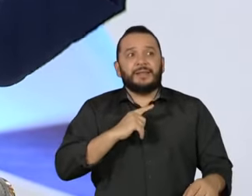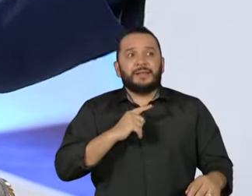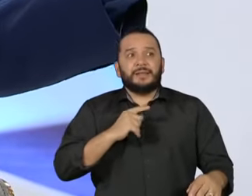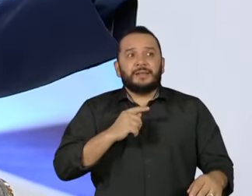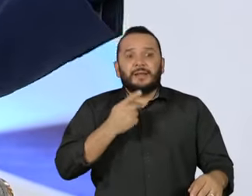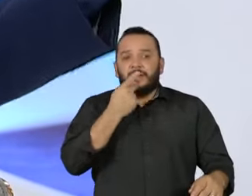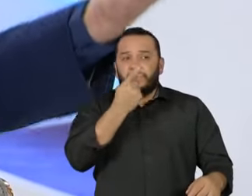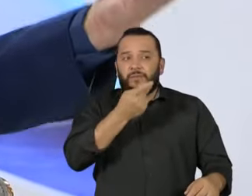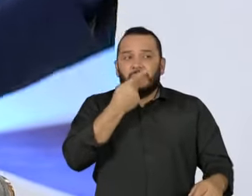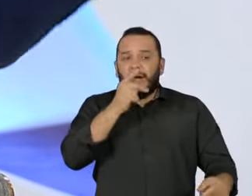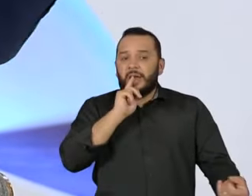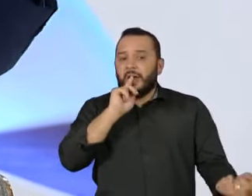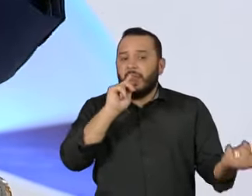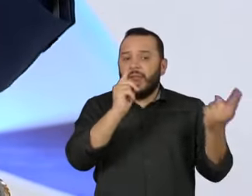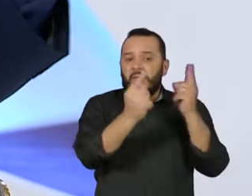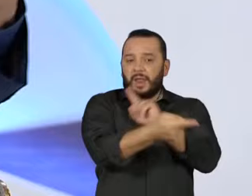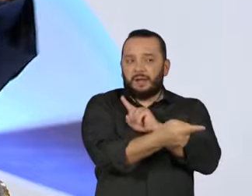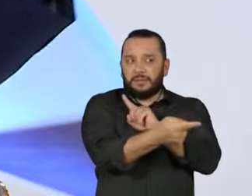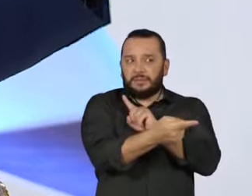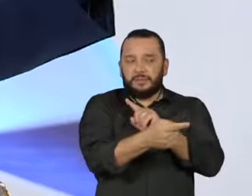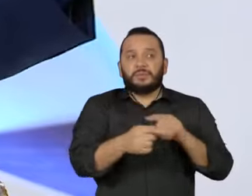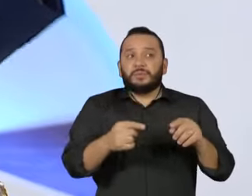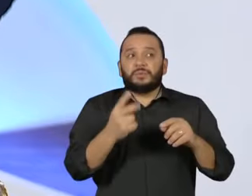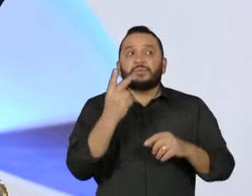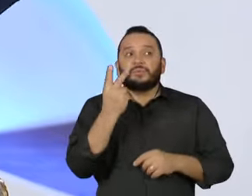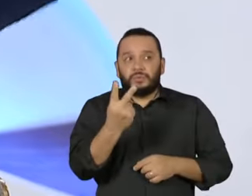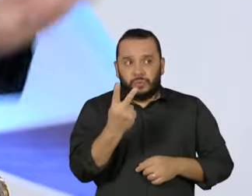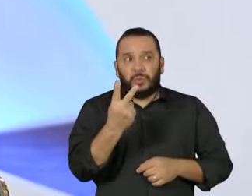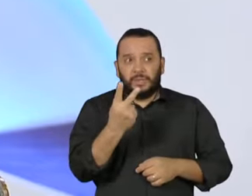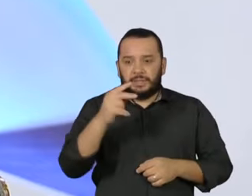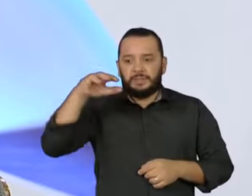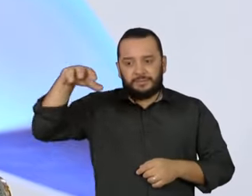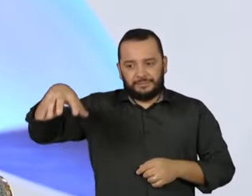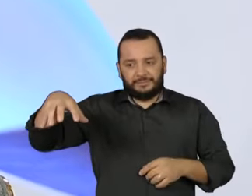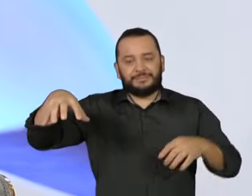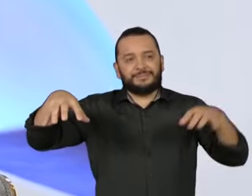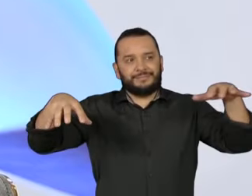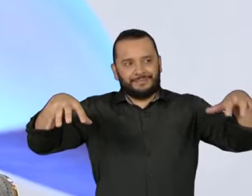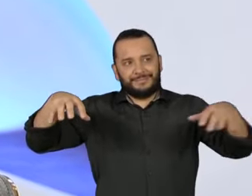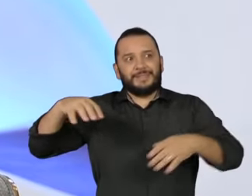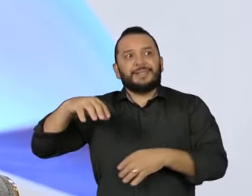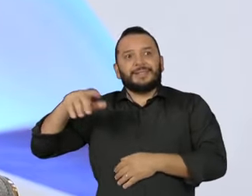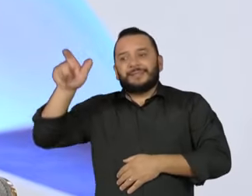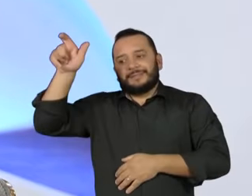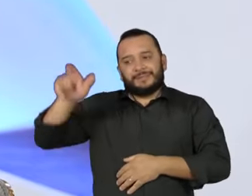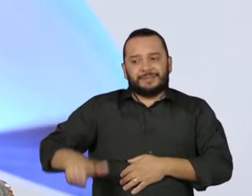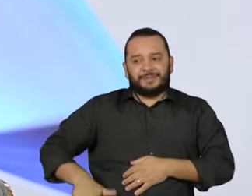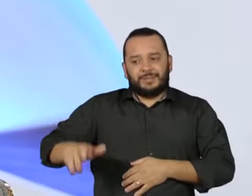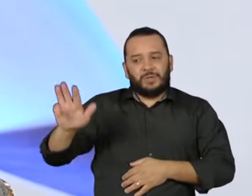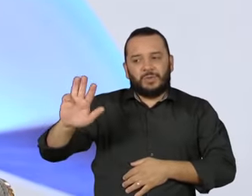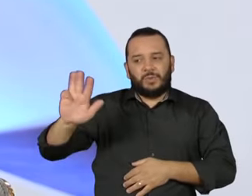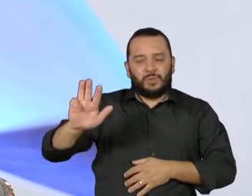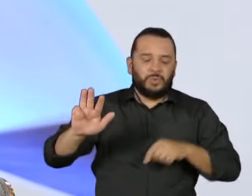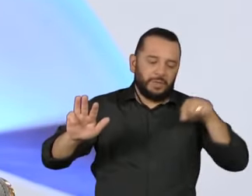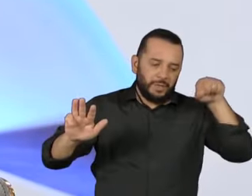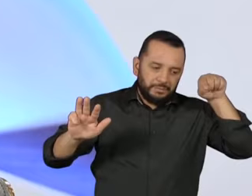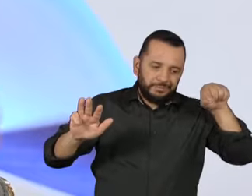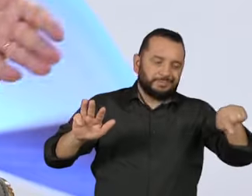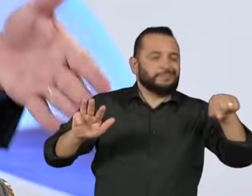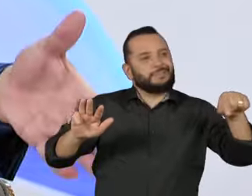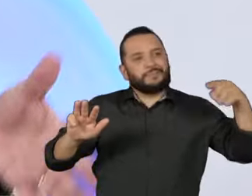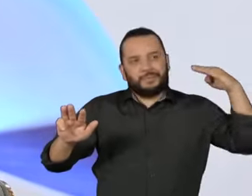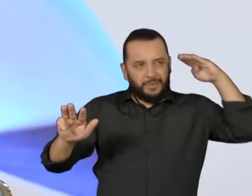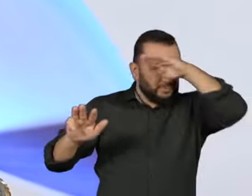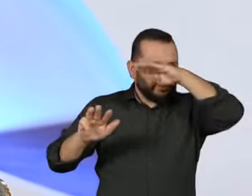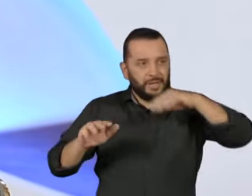dois caminhos que estão postos aí liderando as pesquisas de opinião